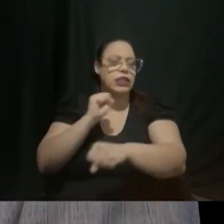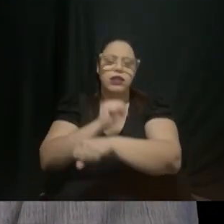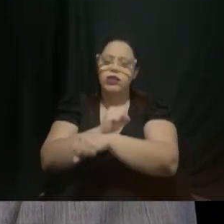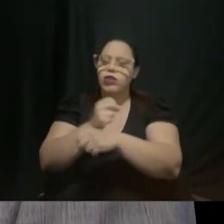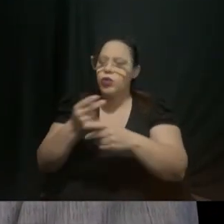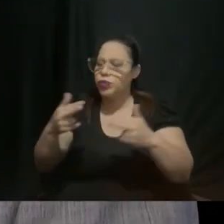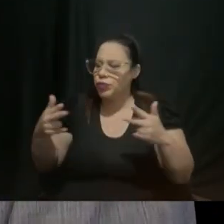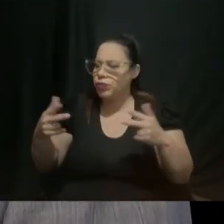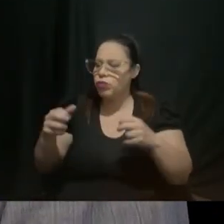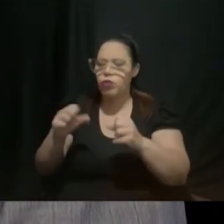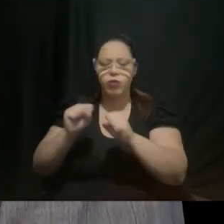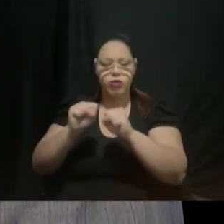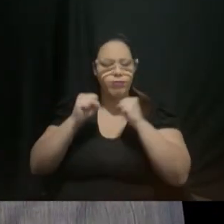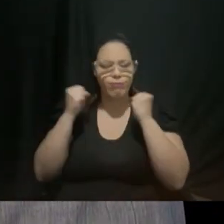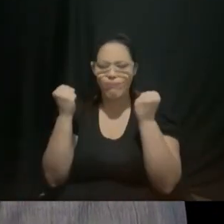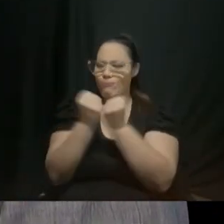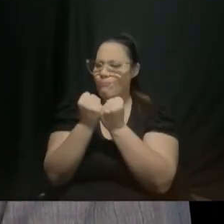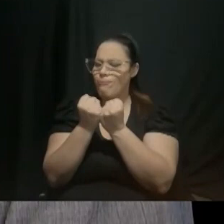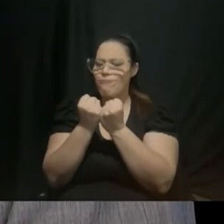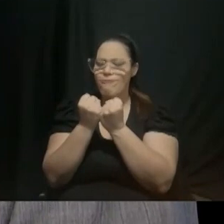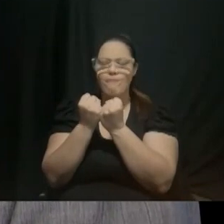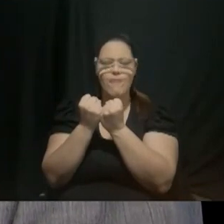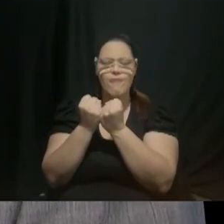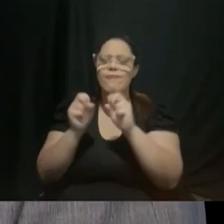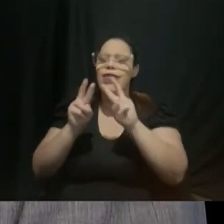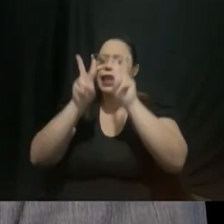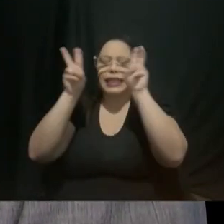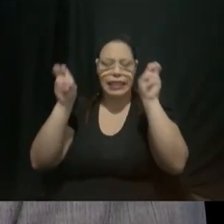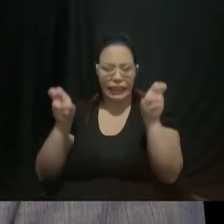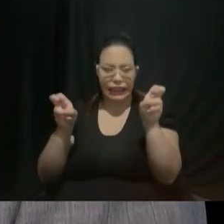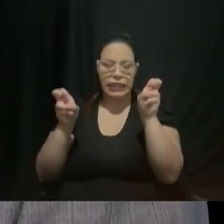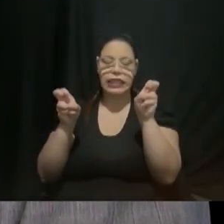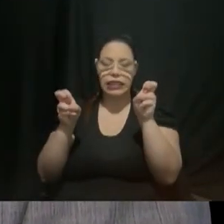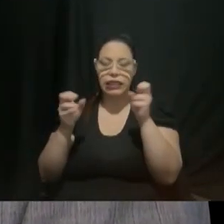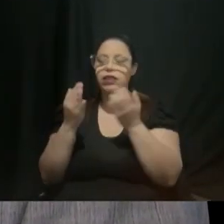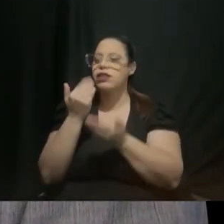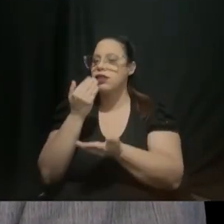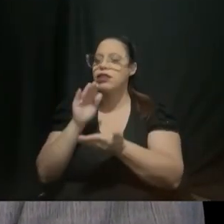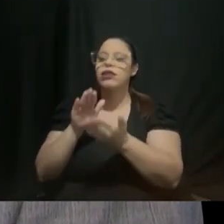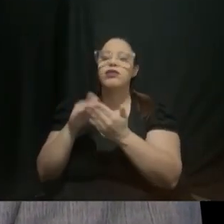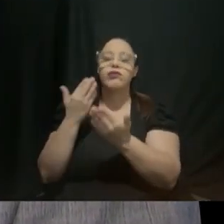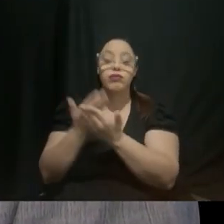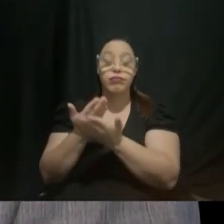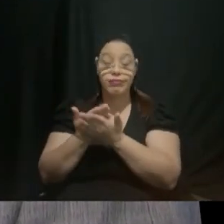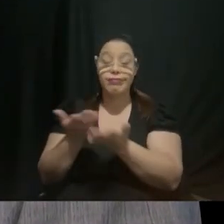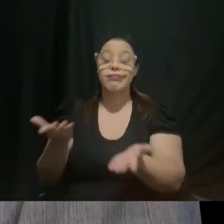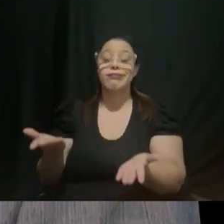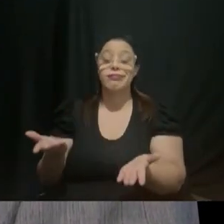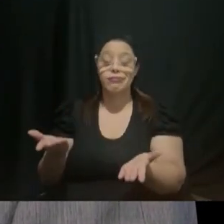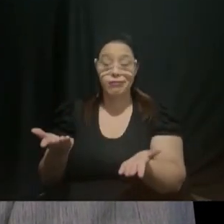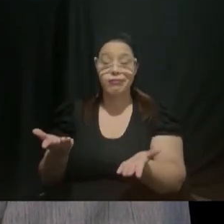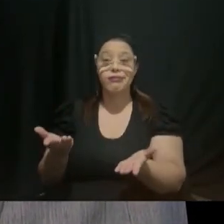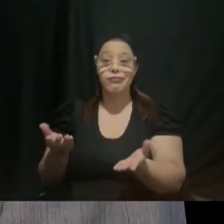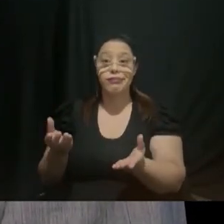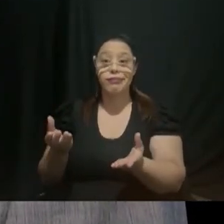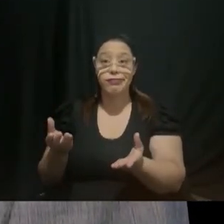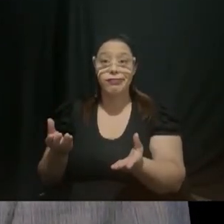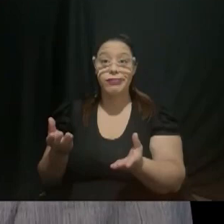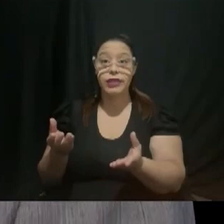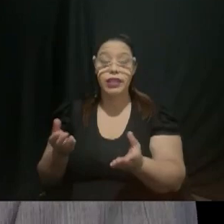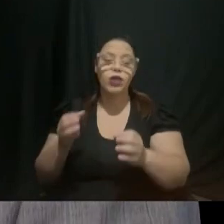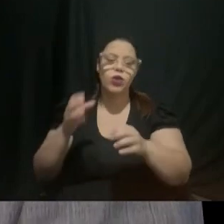que toquem esse tema porque realmente alimentação escolar é ao lado do aprendizado da